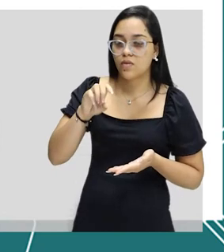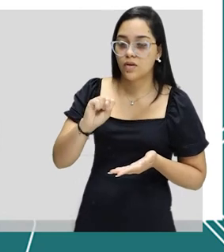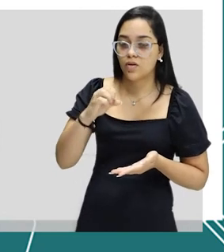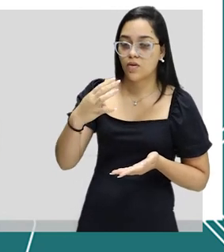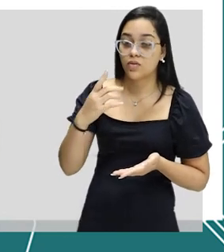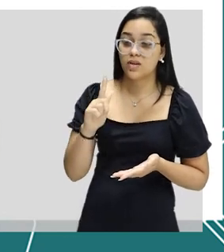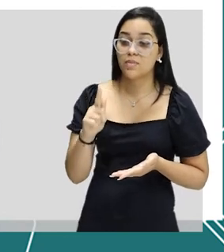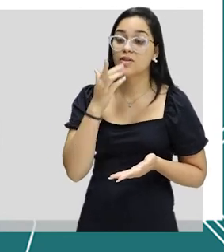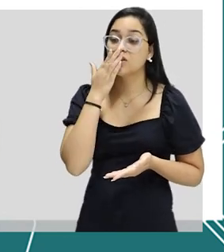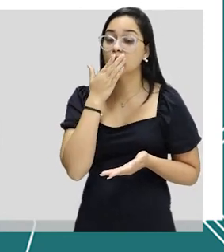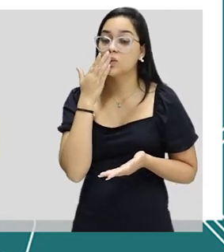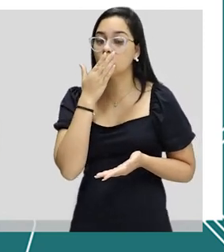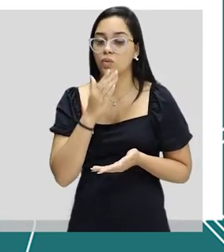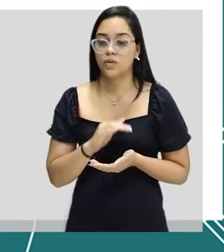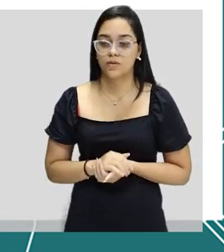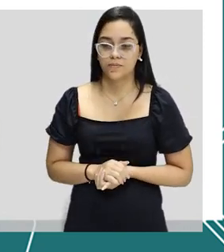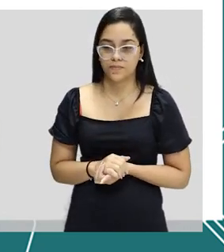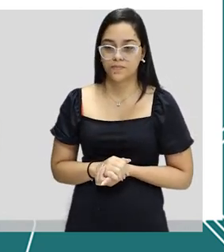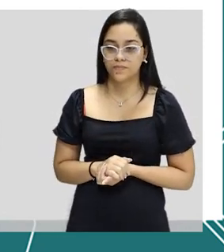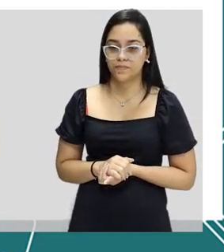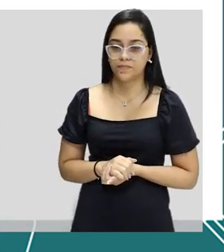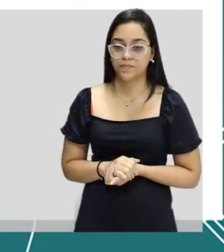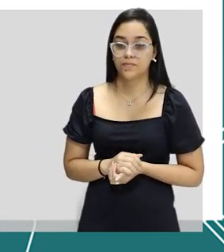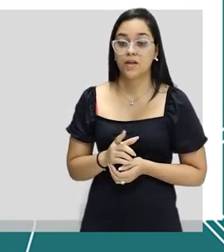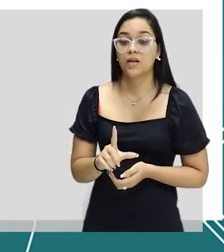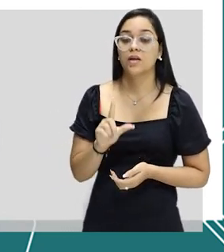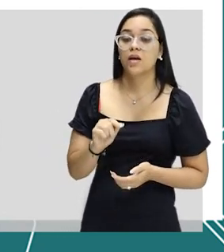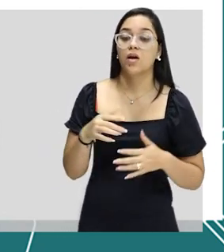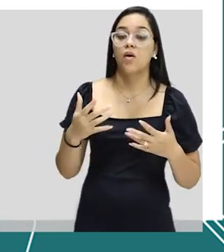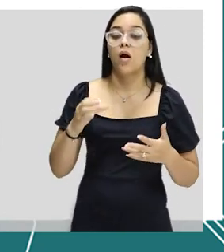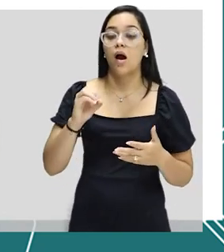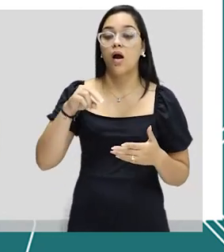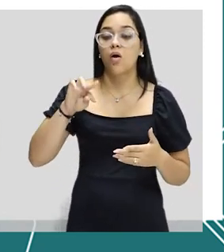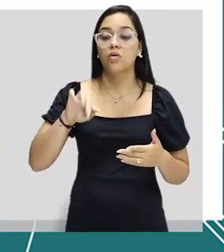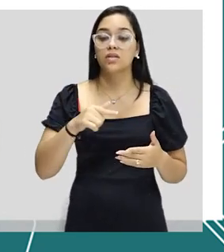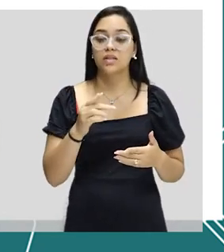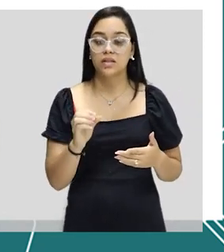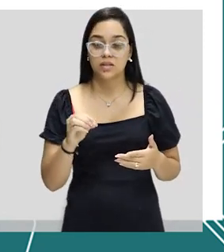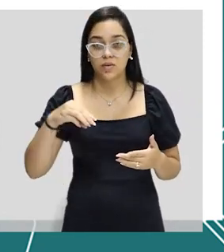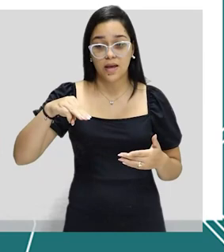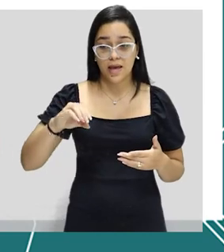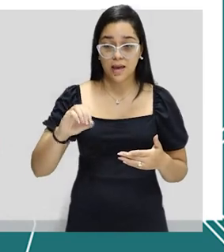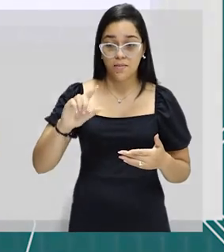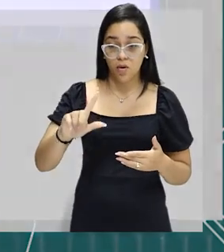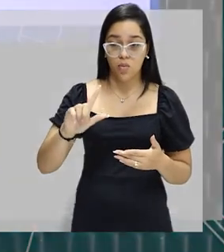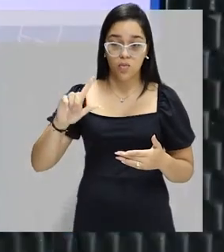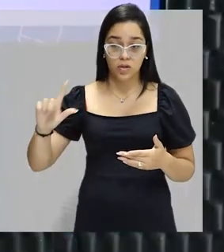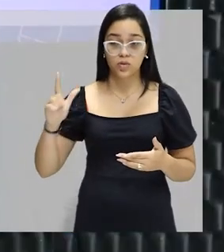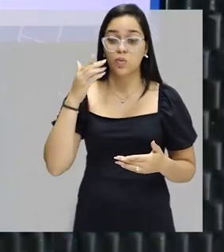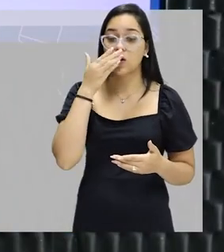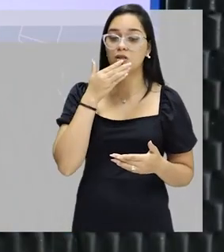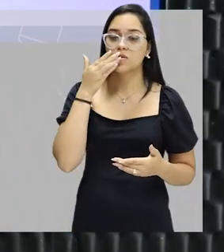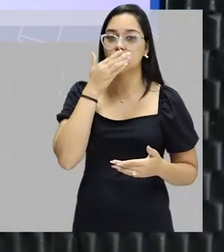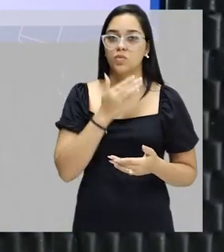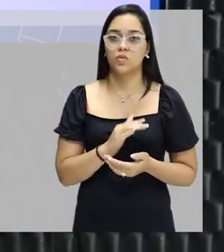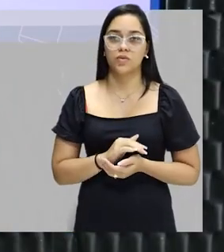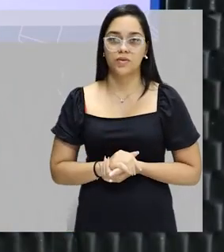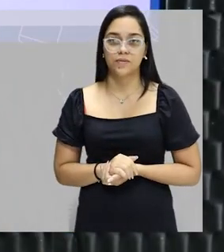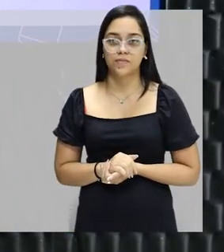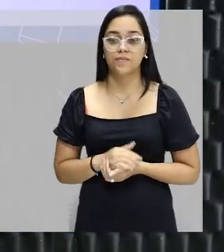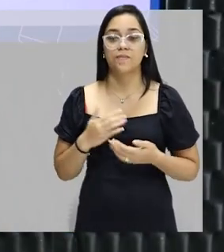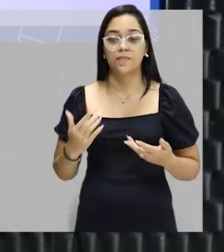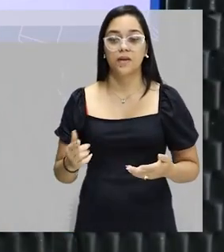,84 gramas de açúcar. Determine a concentração em mol por litro do açúcar.